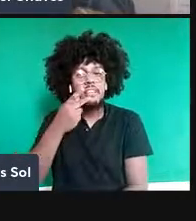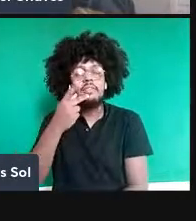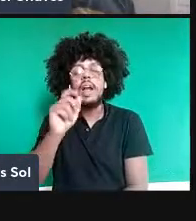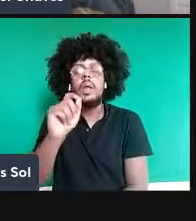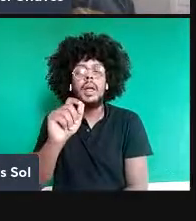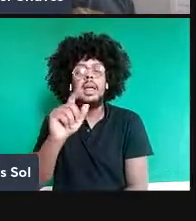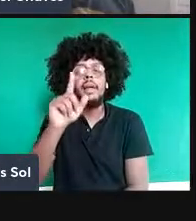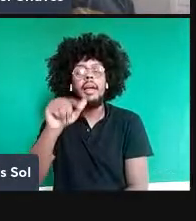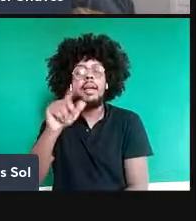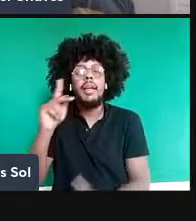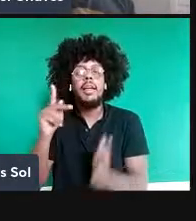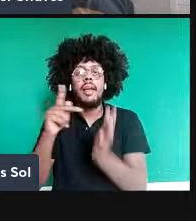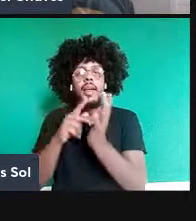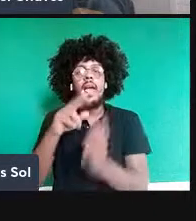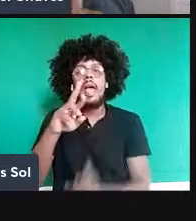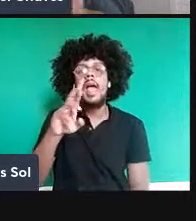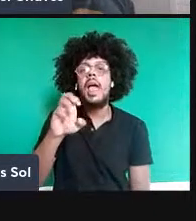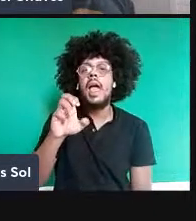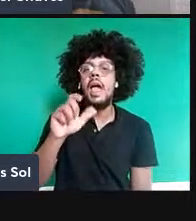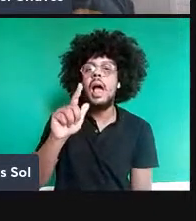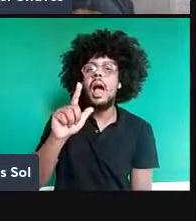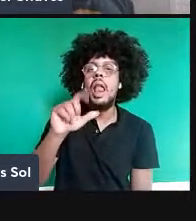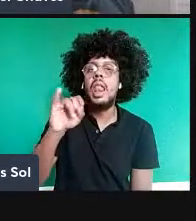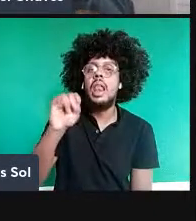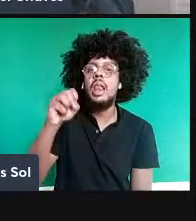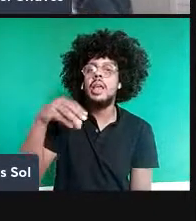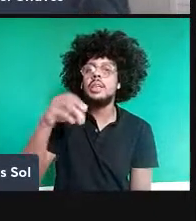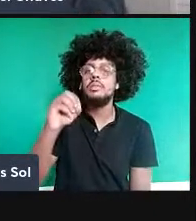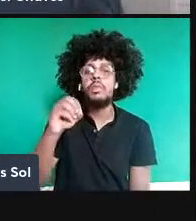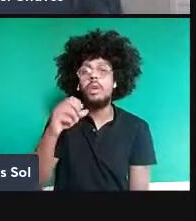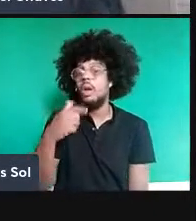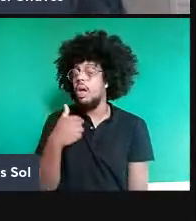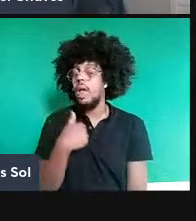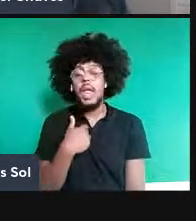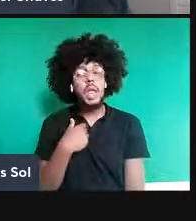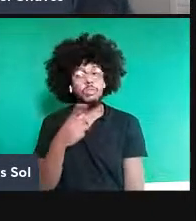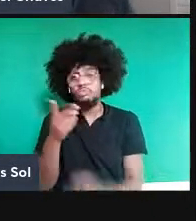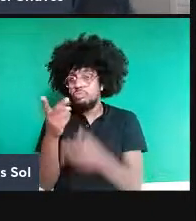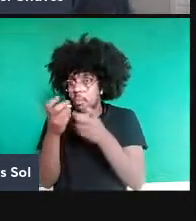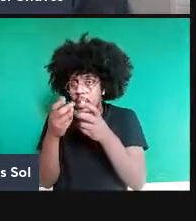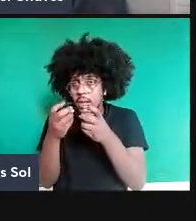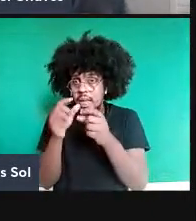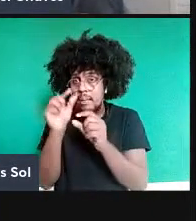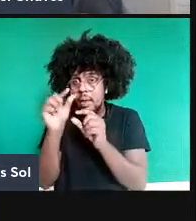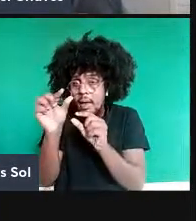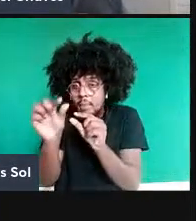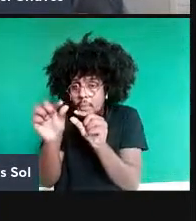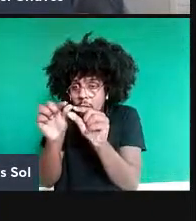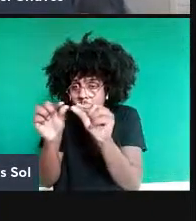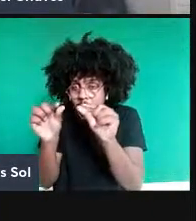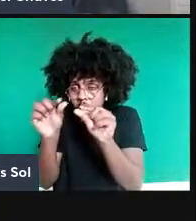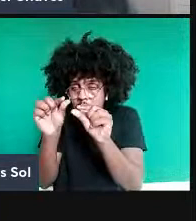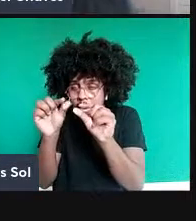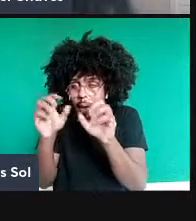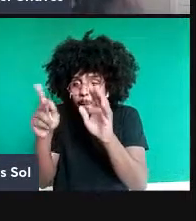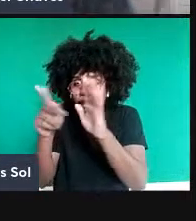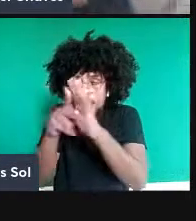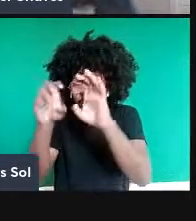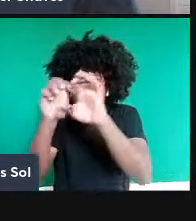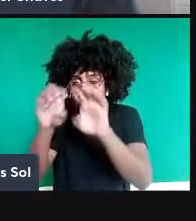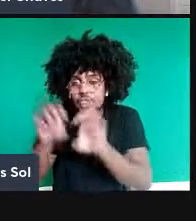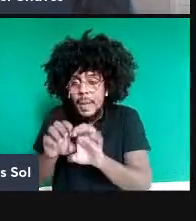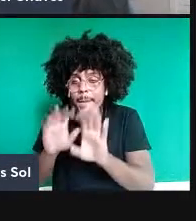que mesmo que eu não observe as propriedades de um sistema físico, as propriedades dele devam ser bem determinadas e que sejam